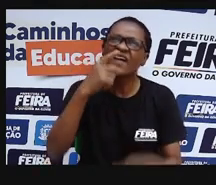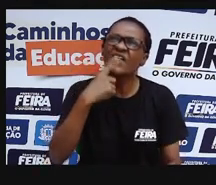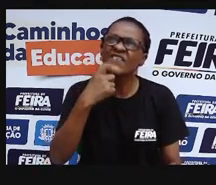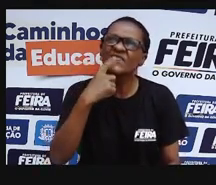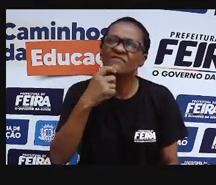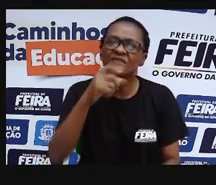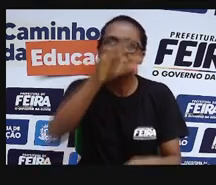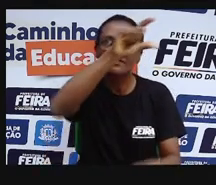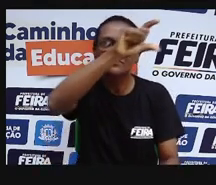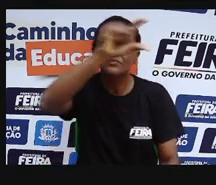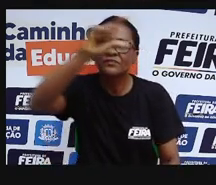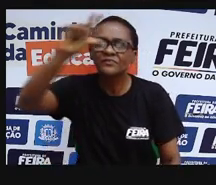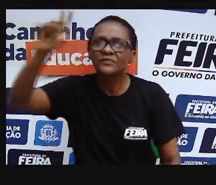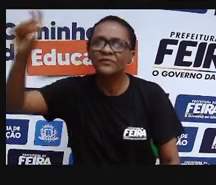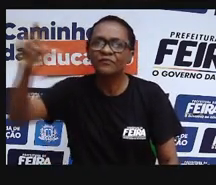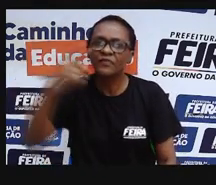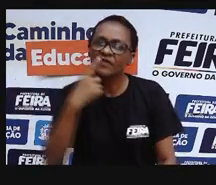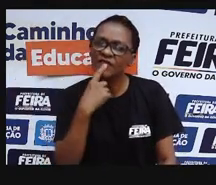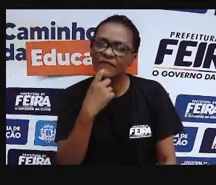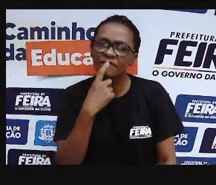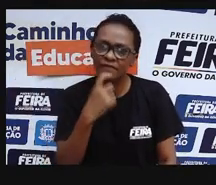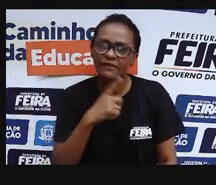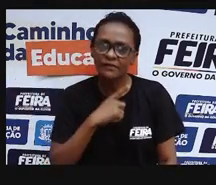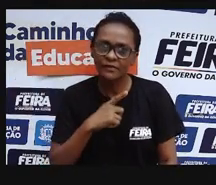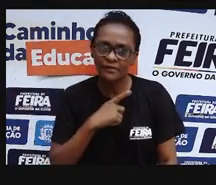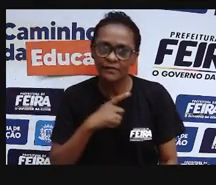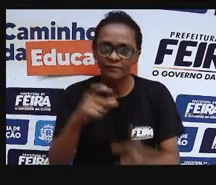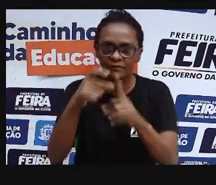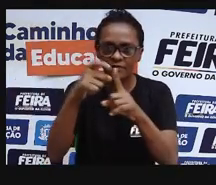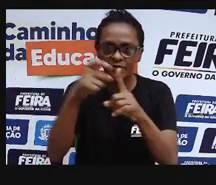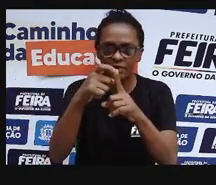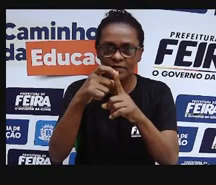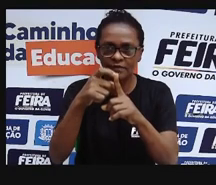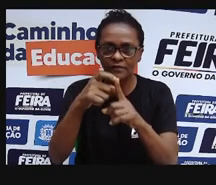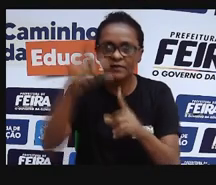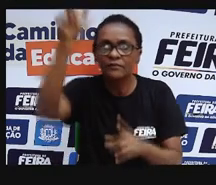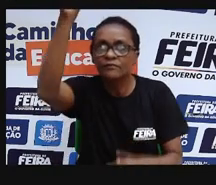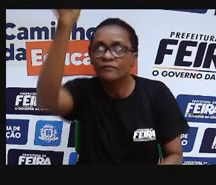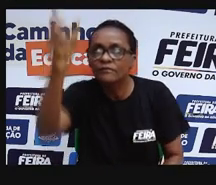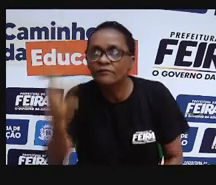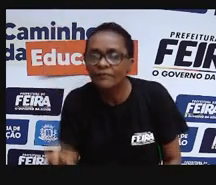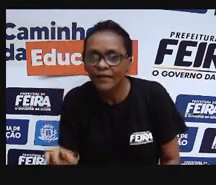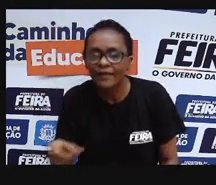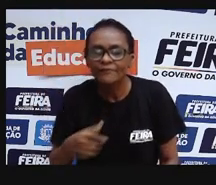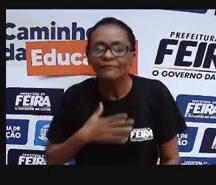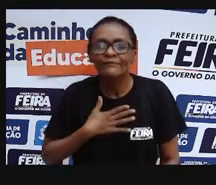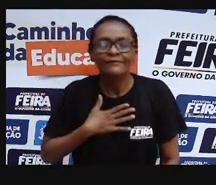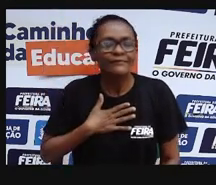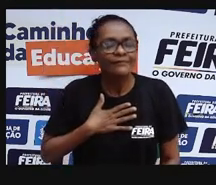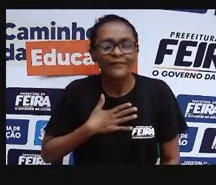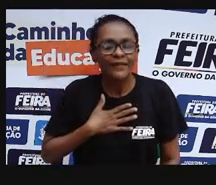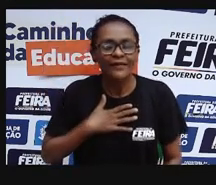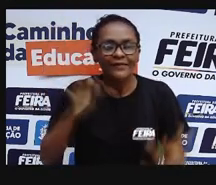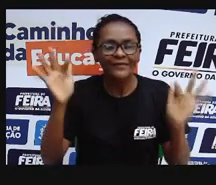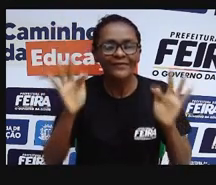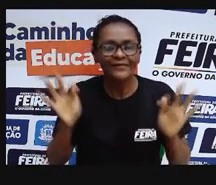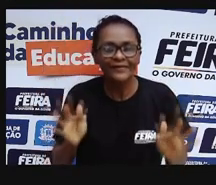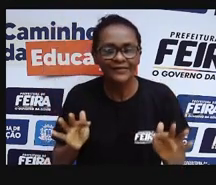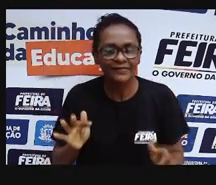identificando onde estão as palavras, ok? Saúde, bem-estar, médico,